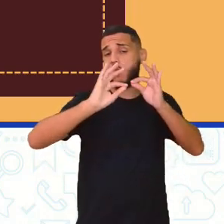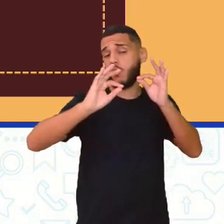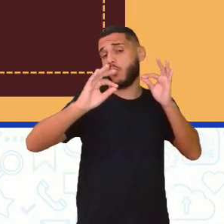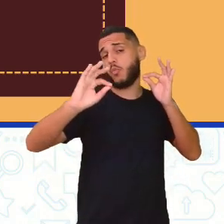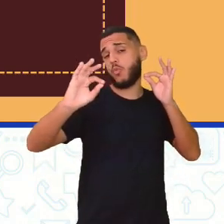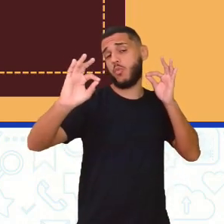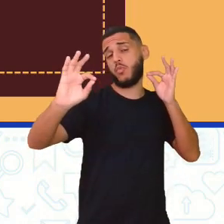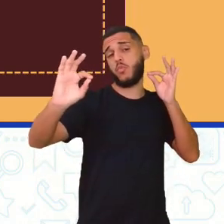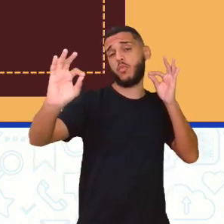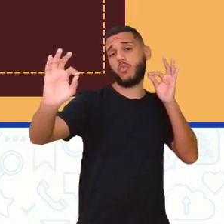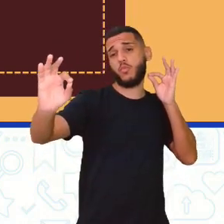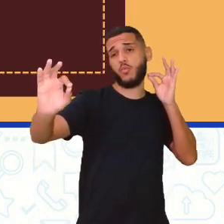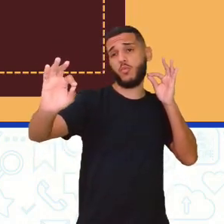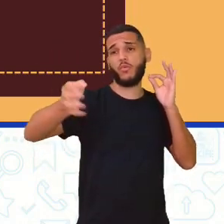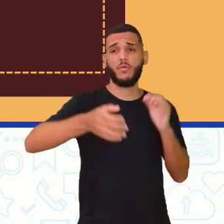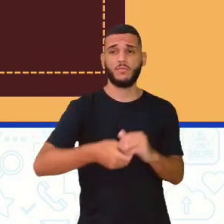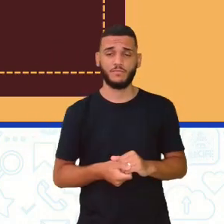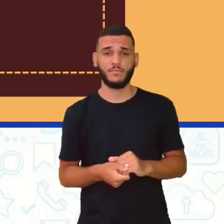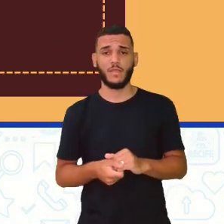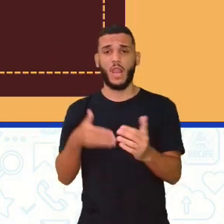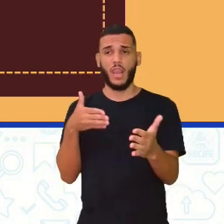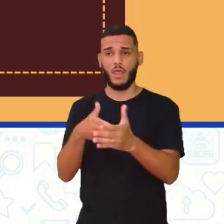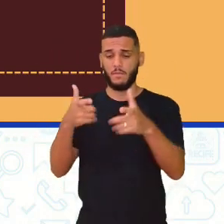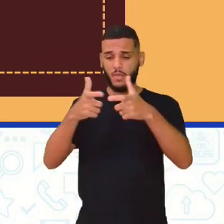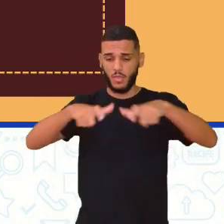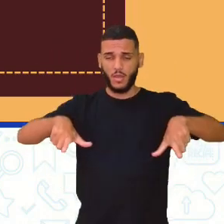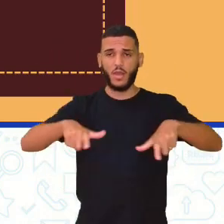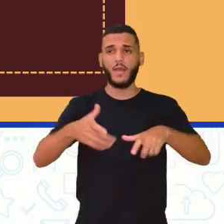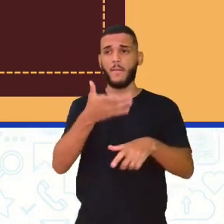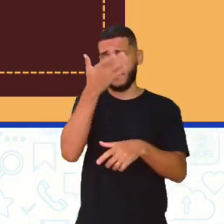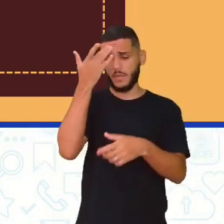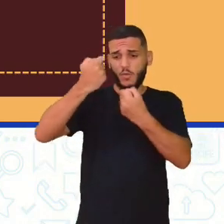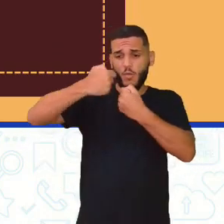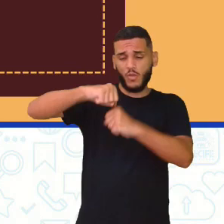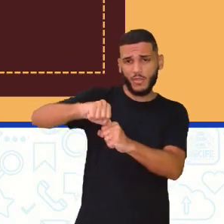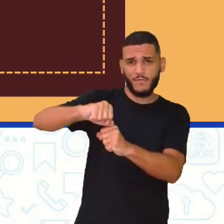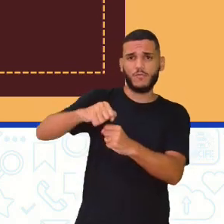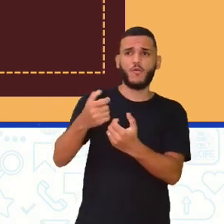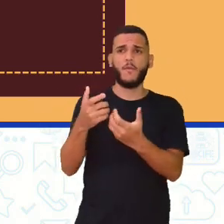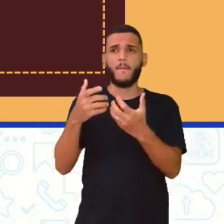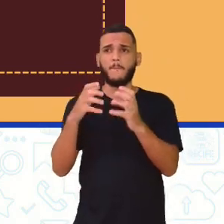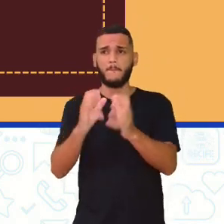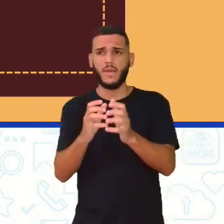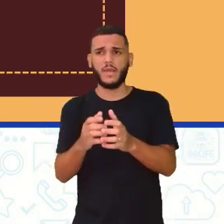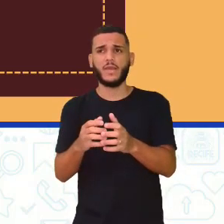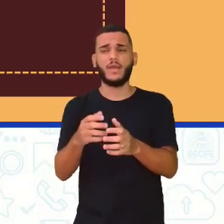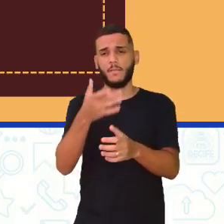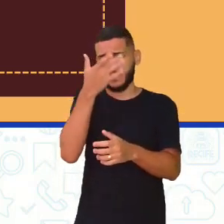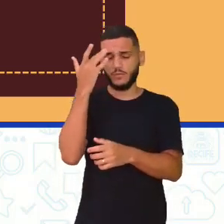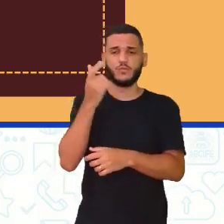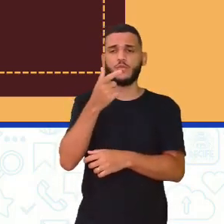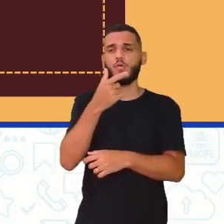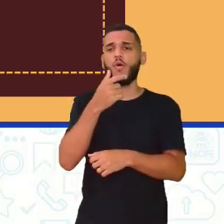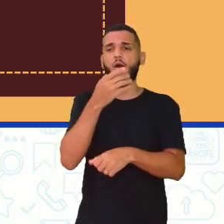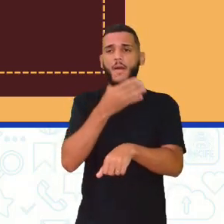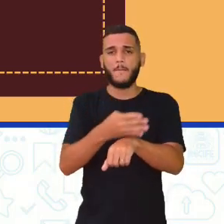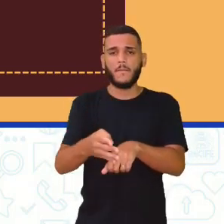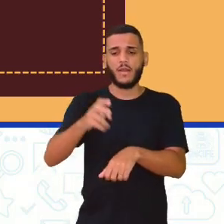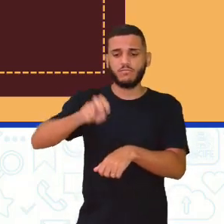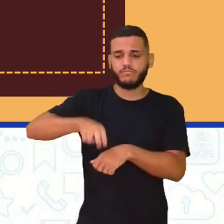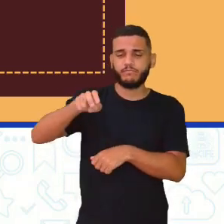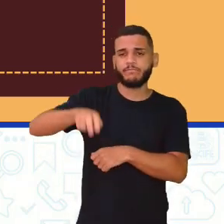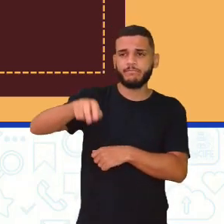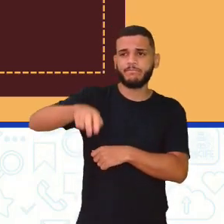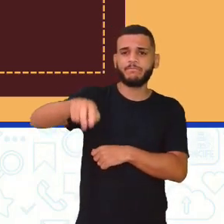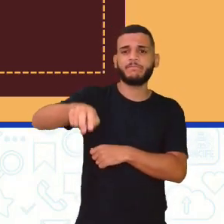Saiu, inclusive, da área do campo. O defensor pega e aí o de branco correndo, ó. As bases, né? Para poder ir